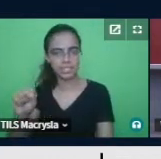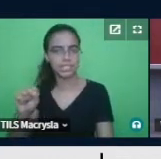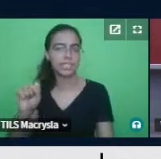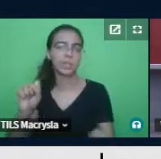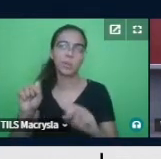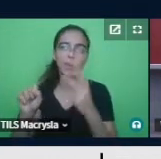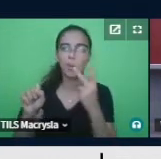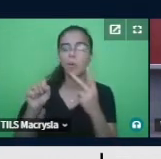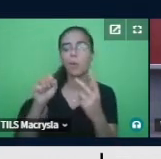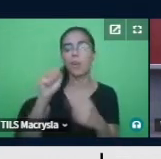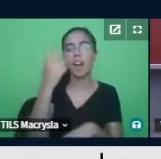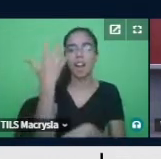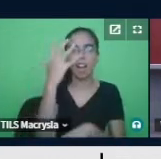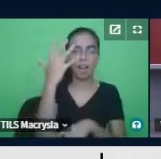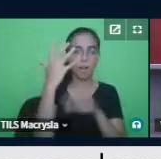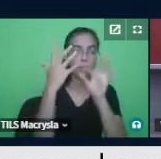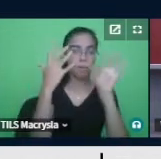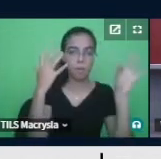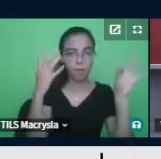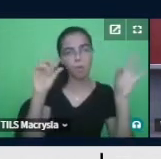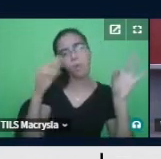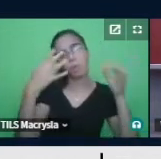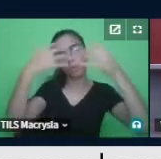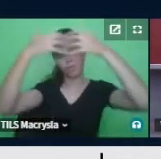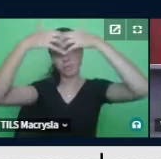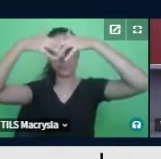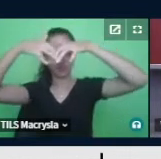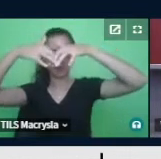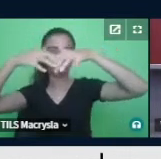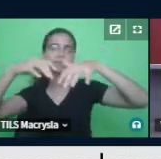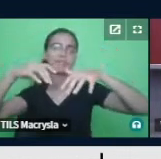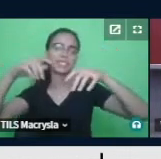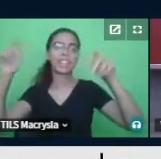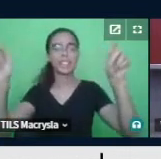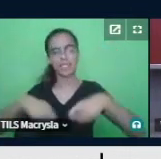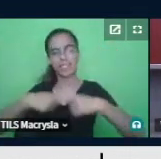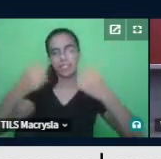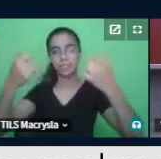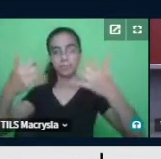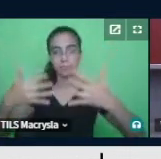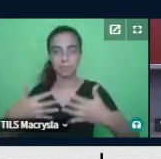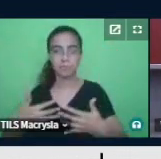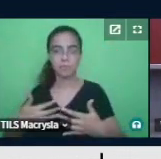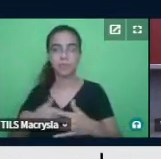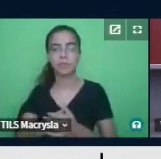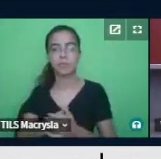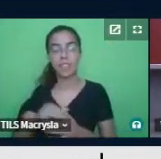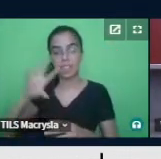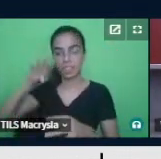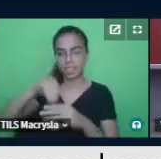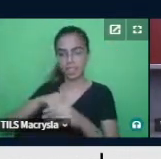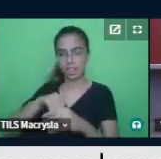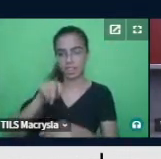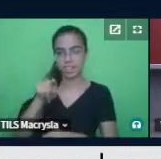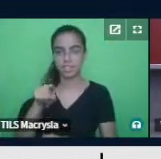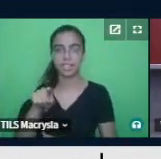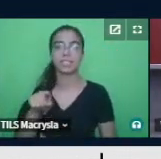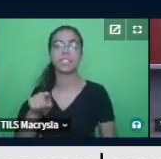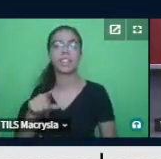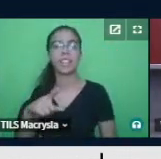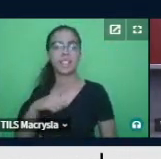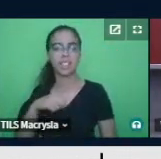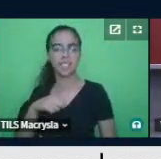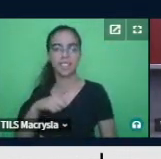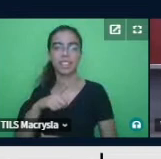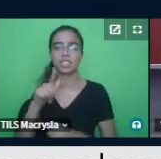das árvores, o nosso cérebro, e vale enfatizar que os fractais, nos fractais, o todo está